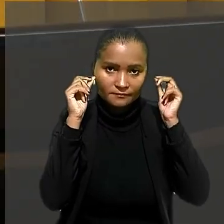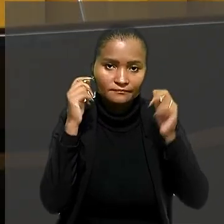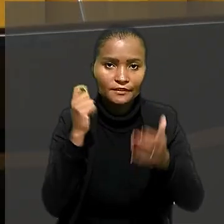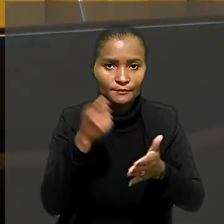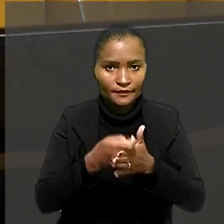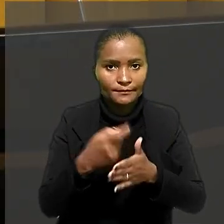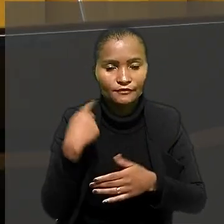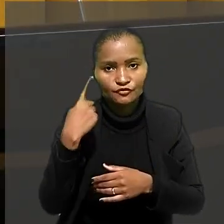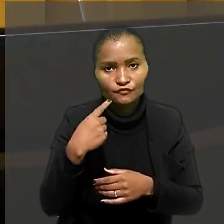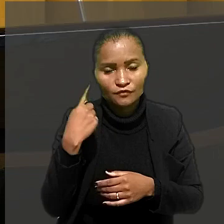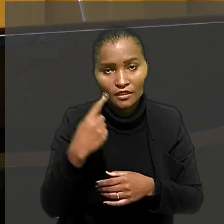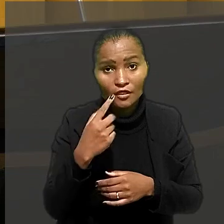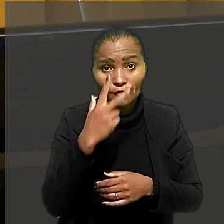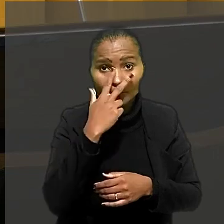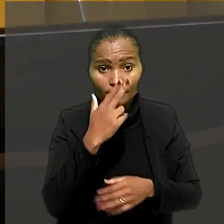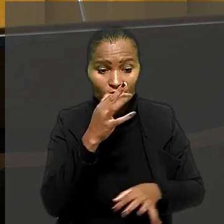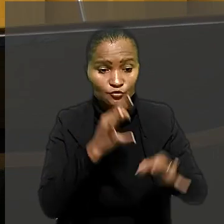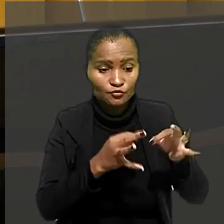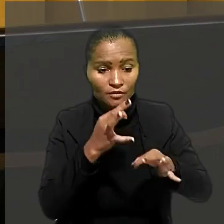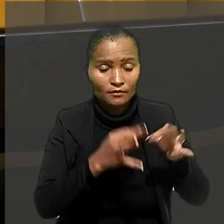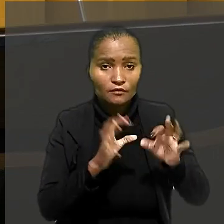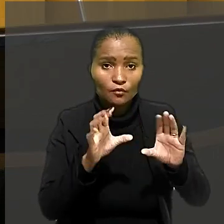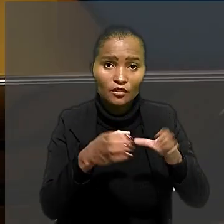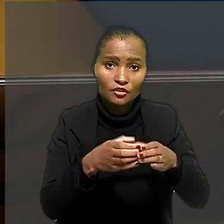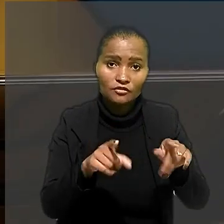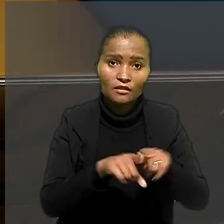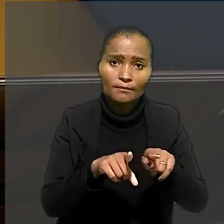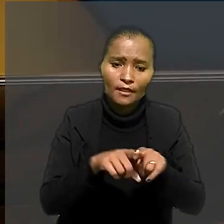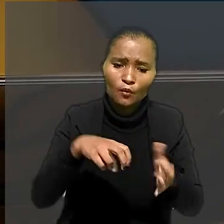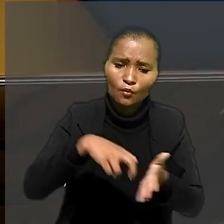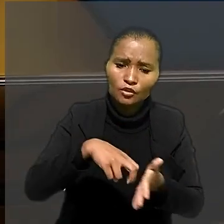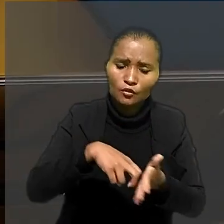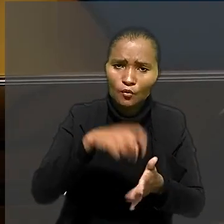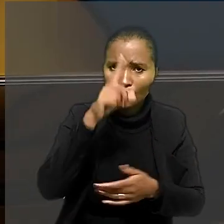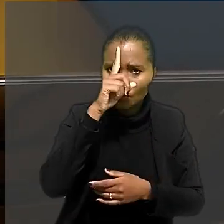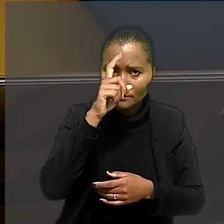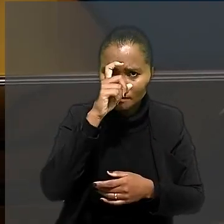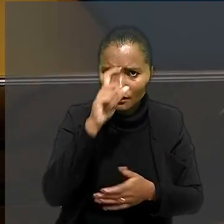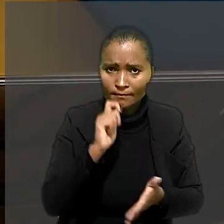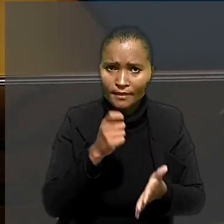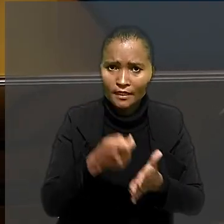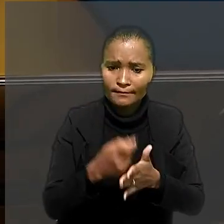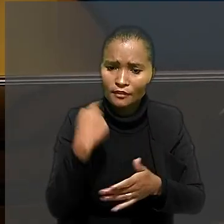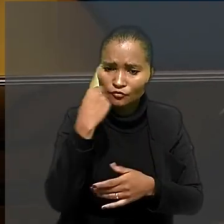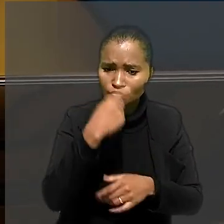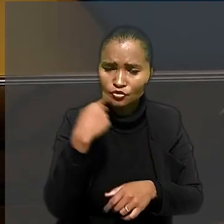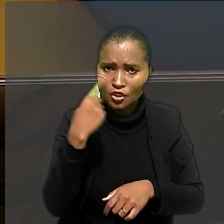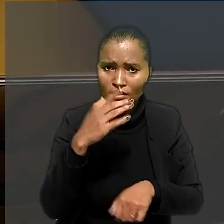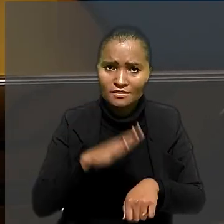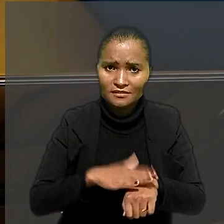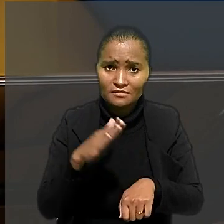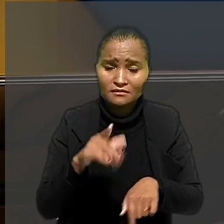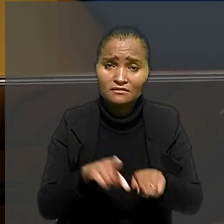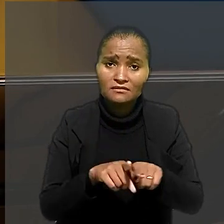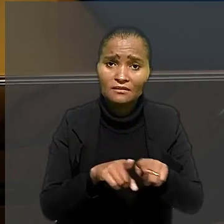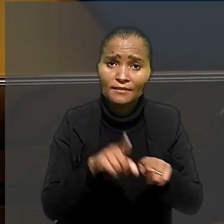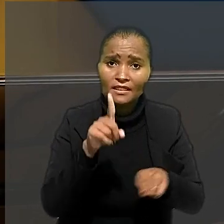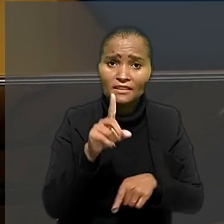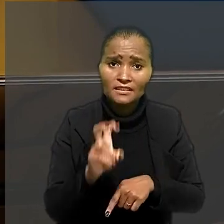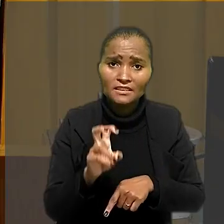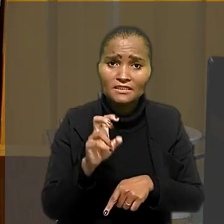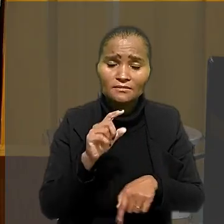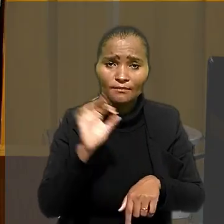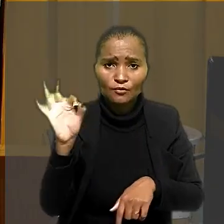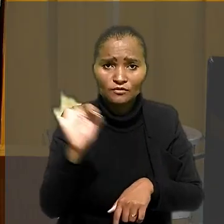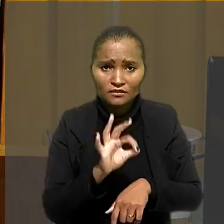advocatícios. No mesmo julgamento, o colegiado também condenou o hospital ao pagamento de horas extras e de 15% de